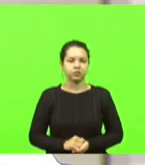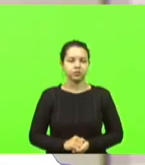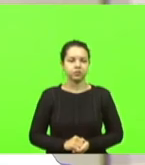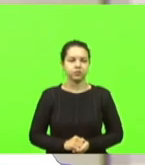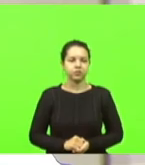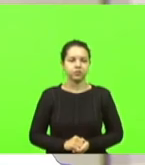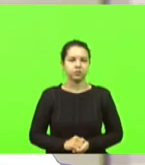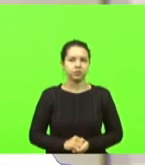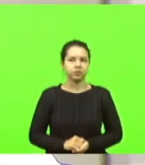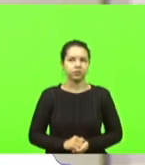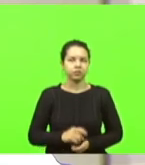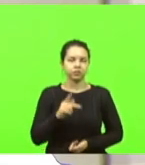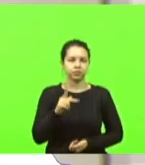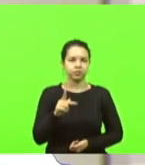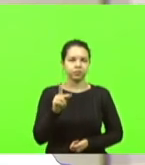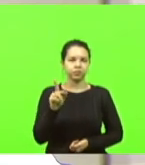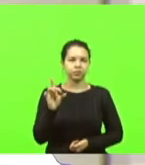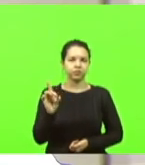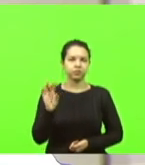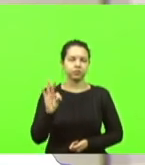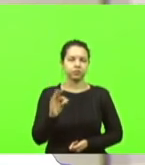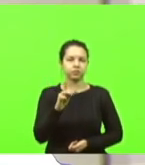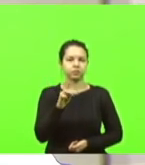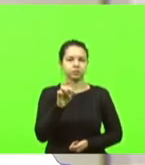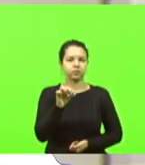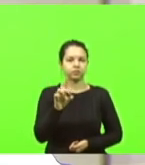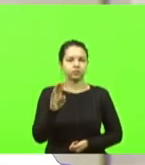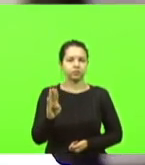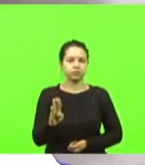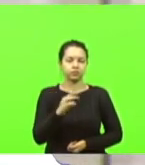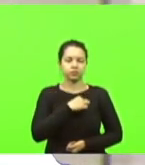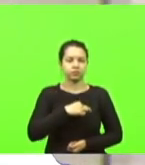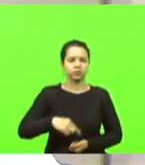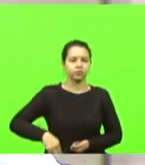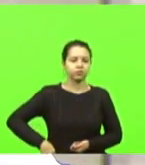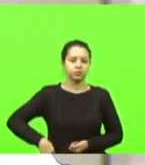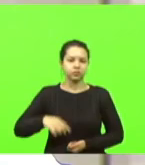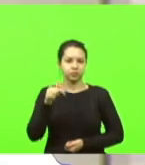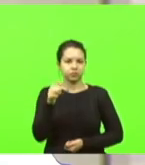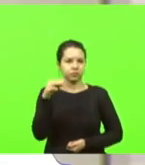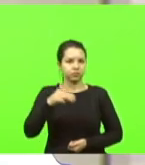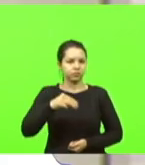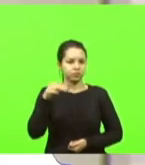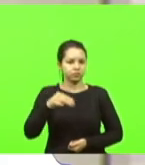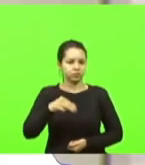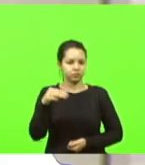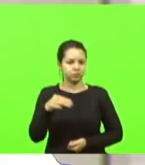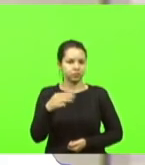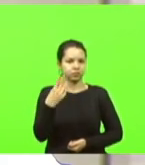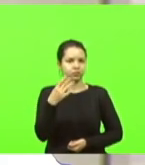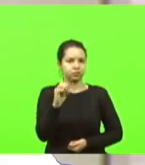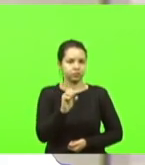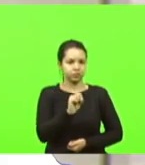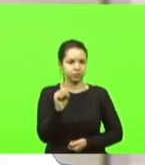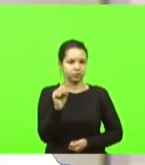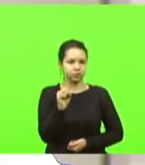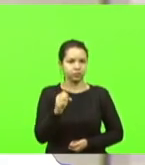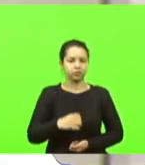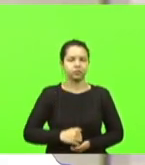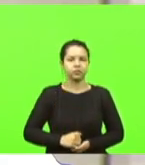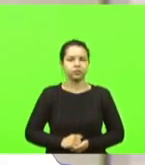Bloco PDT, PSDB e Republicanos, por sete minutos e 30 segundos.